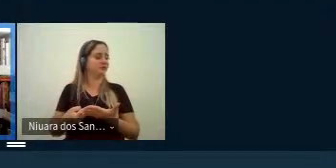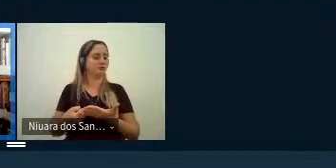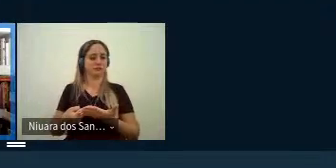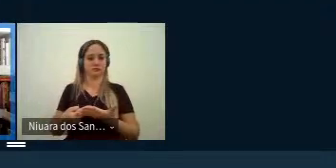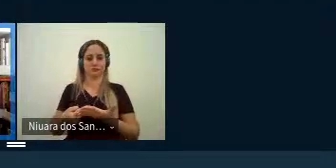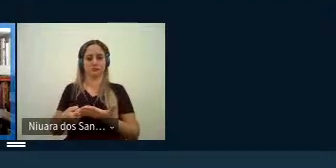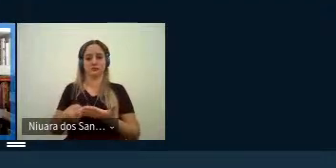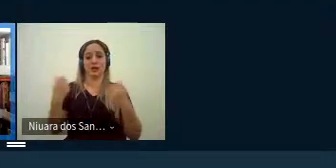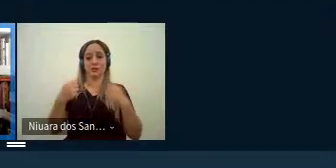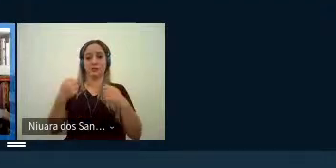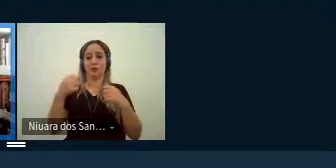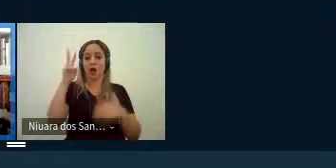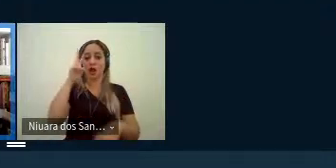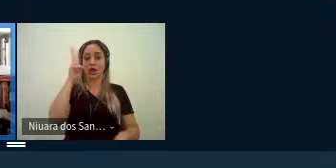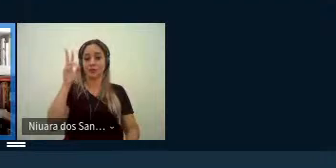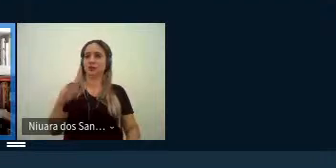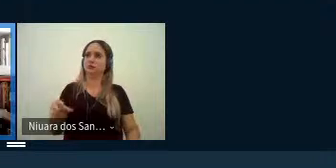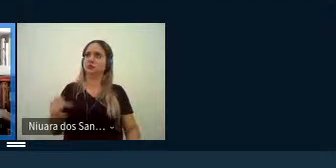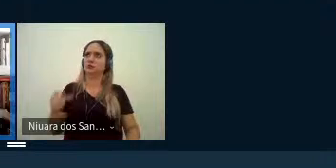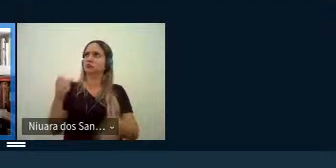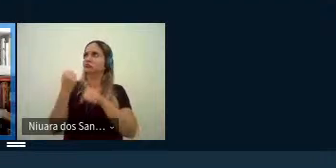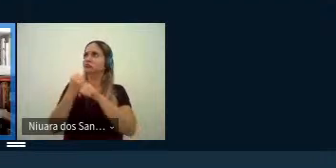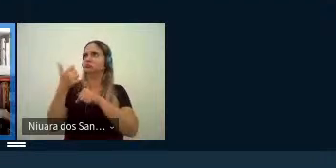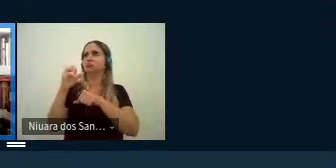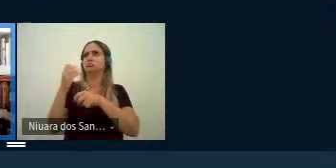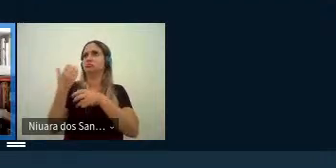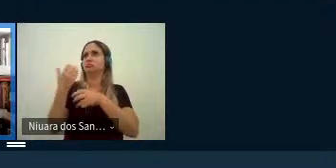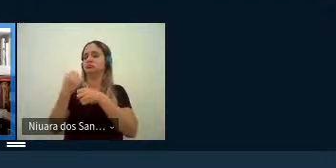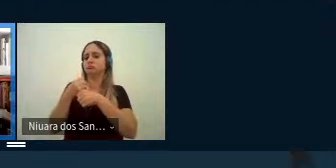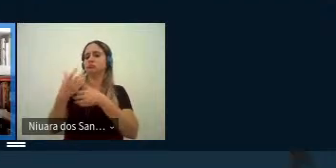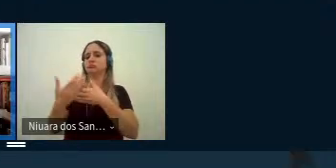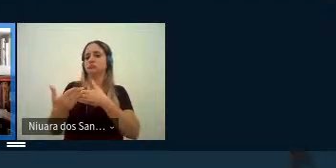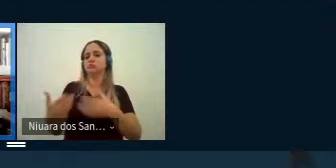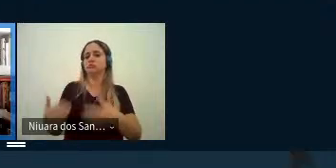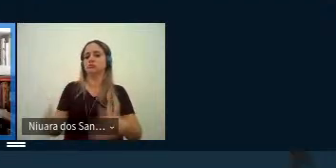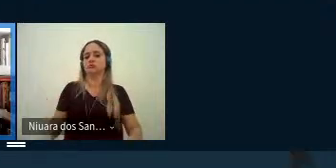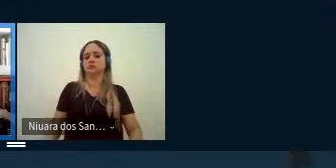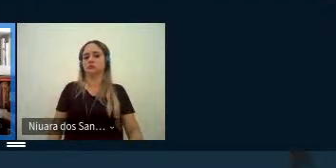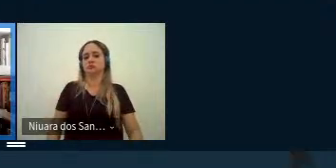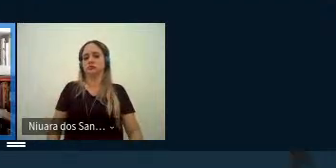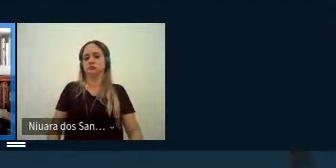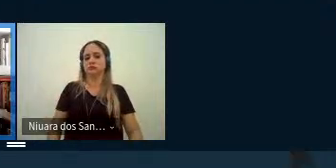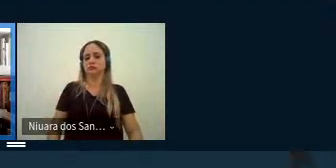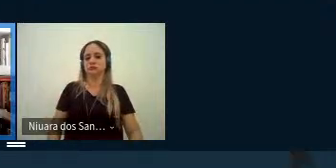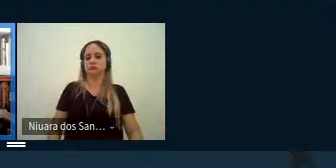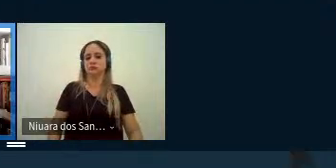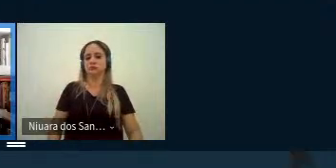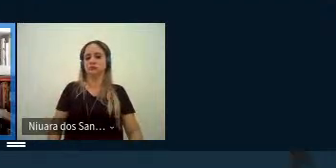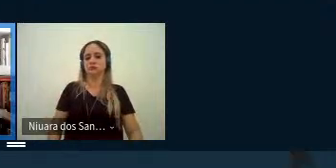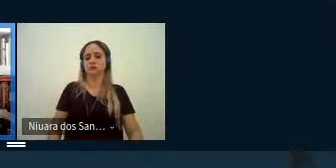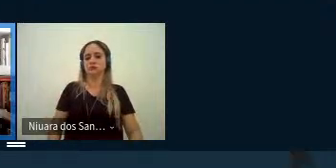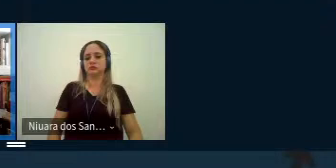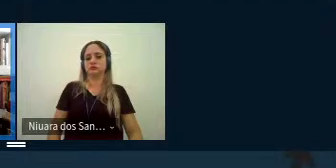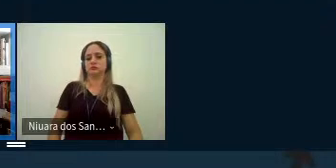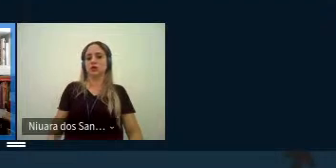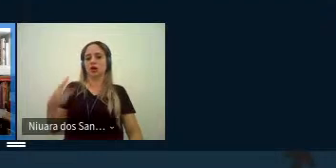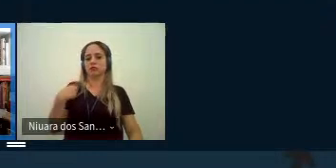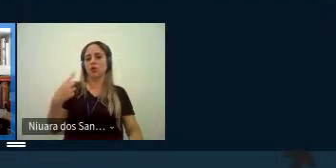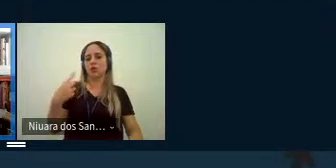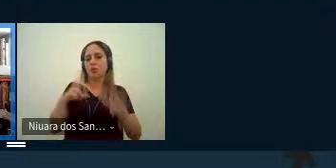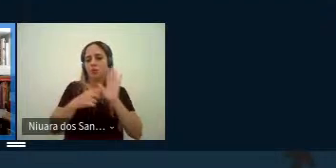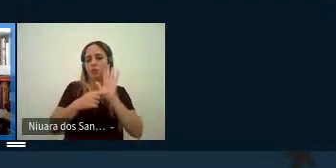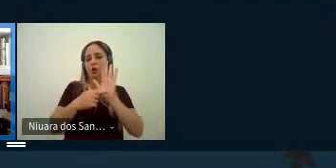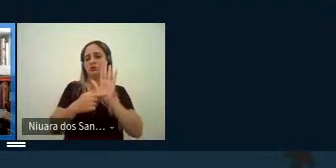preciso lembrar que as décadas deixa eu colocar aí eu faço um panorama